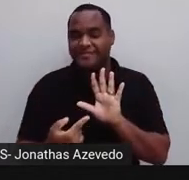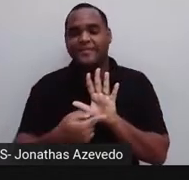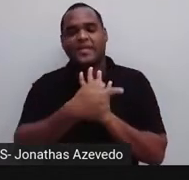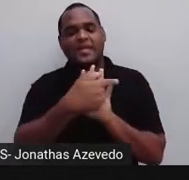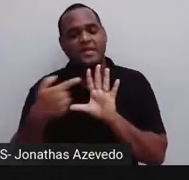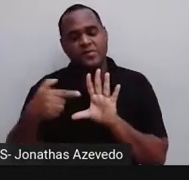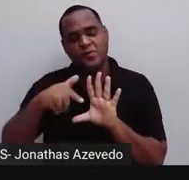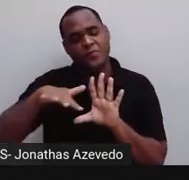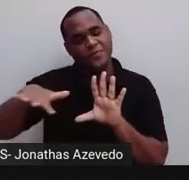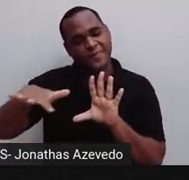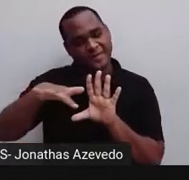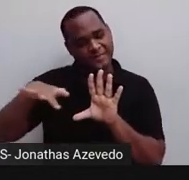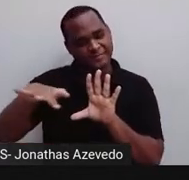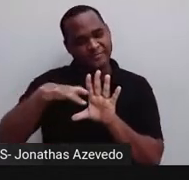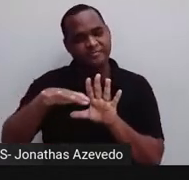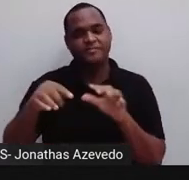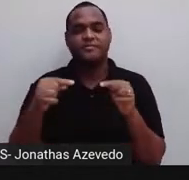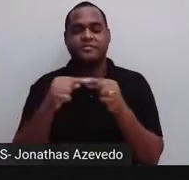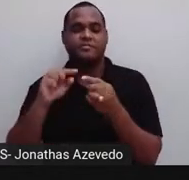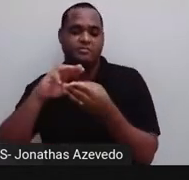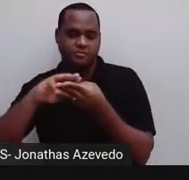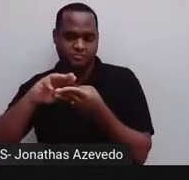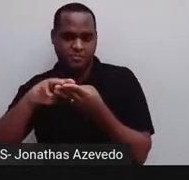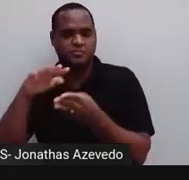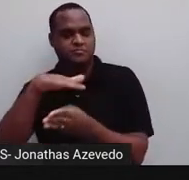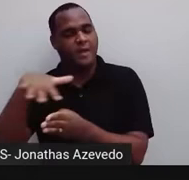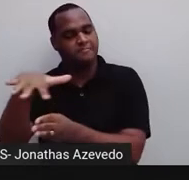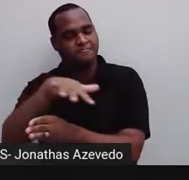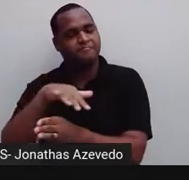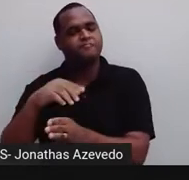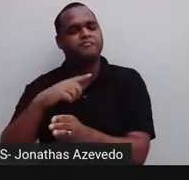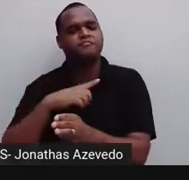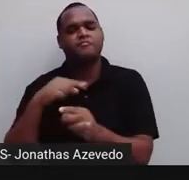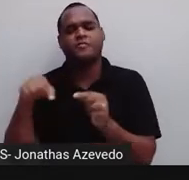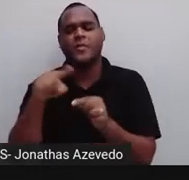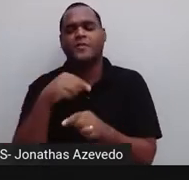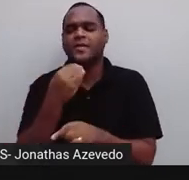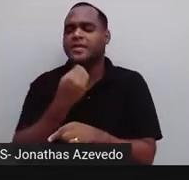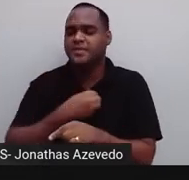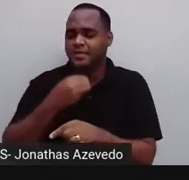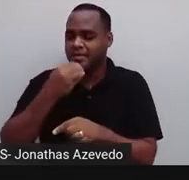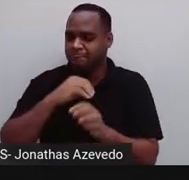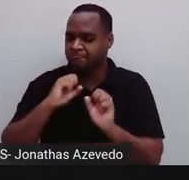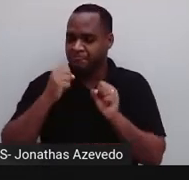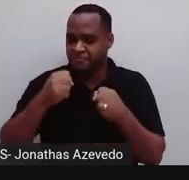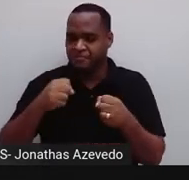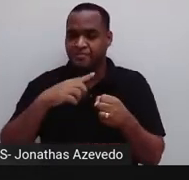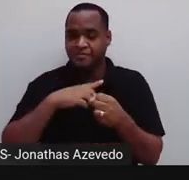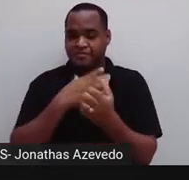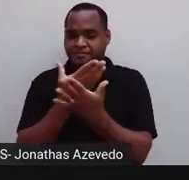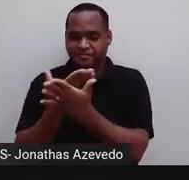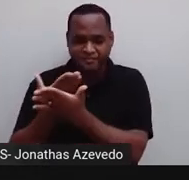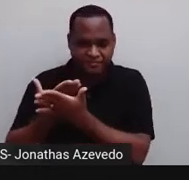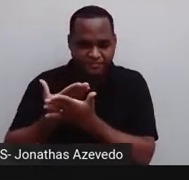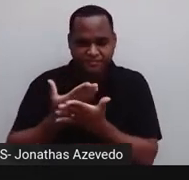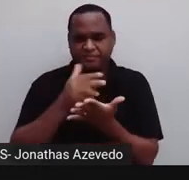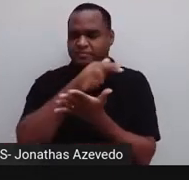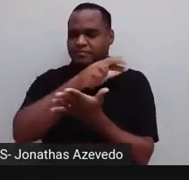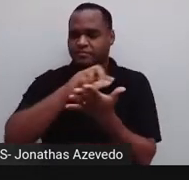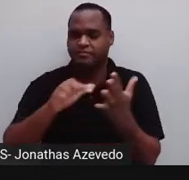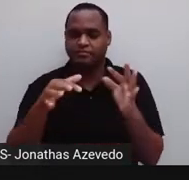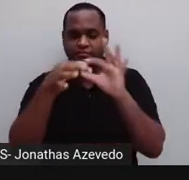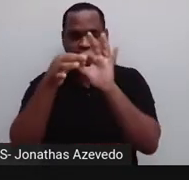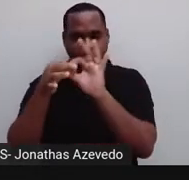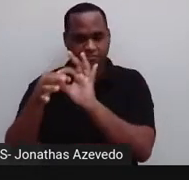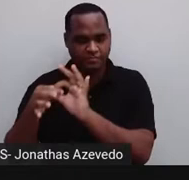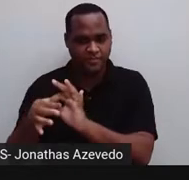da matemática e que a gente teve oportunidade de estudar coisas e ligadas a cada